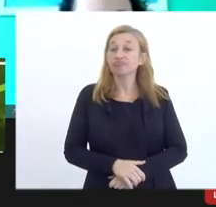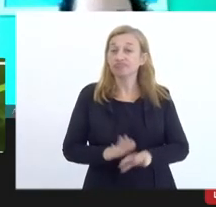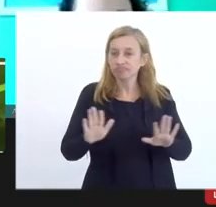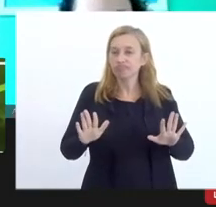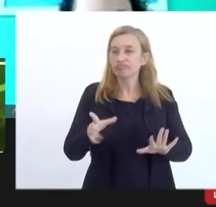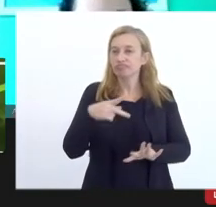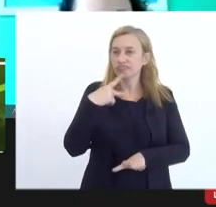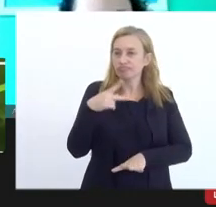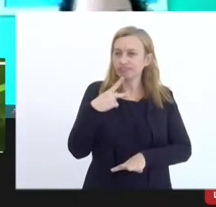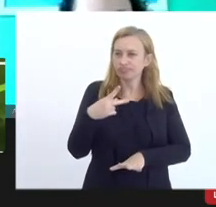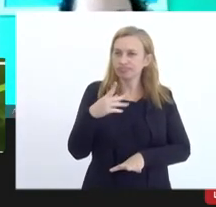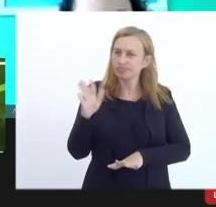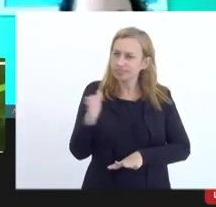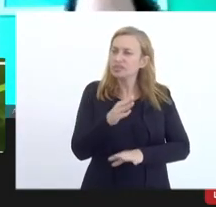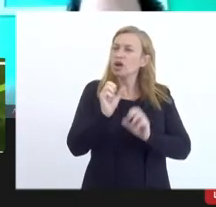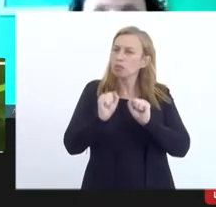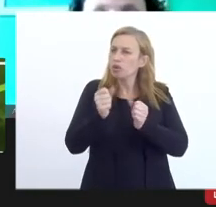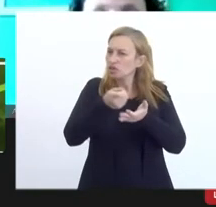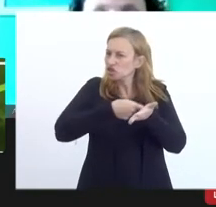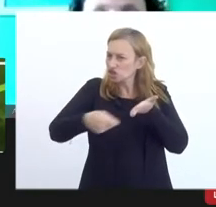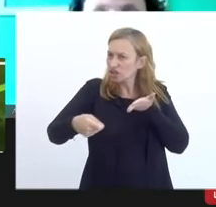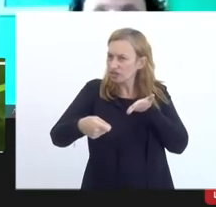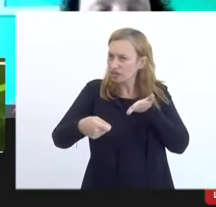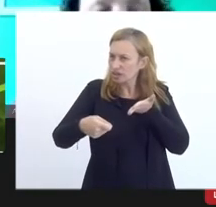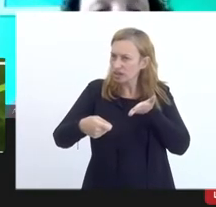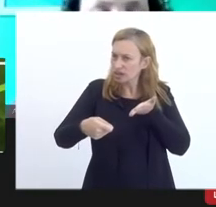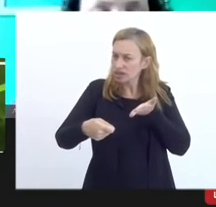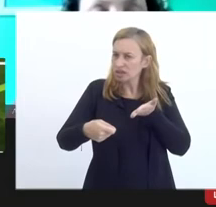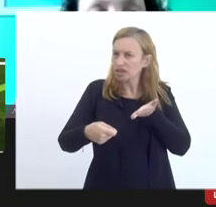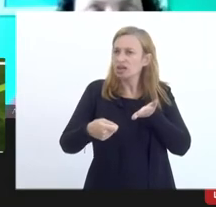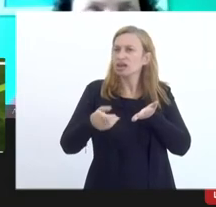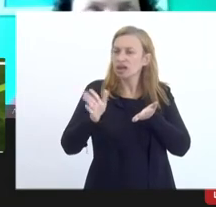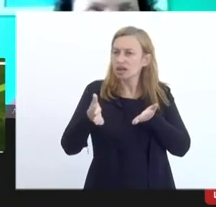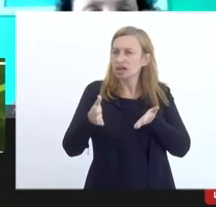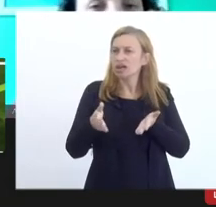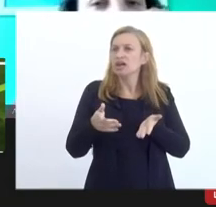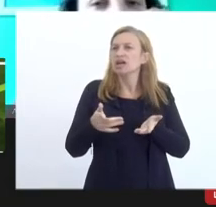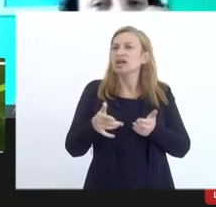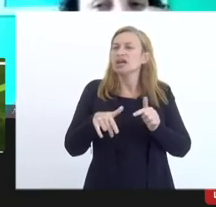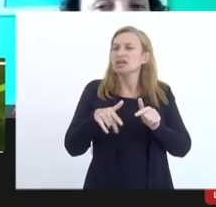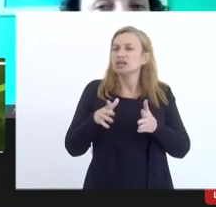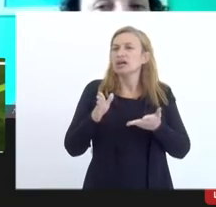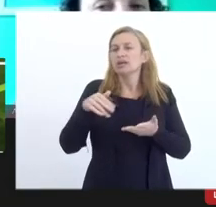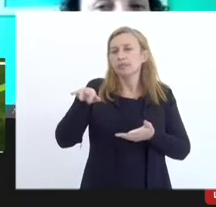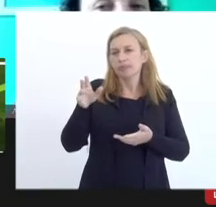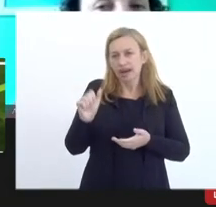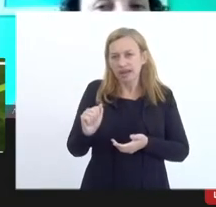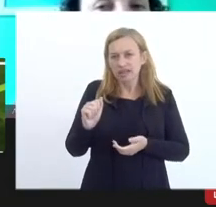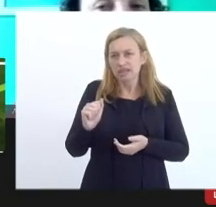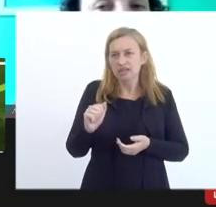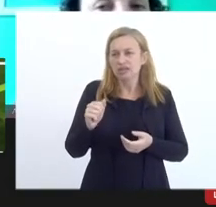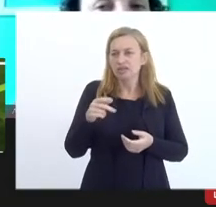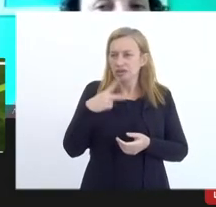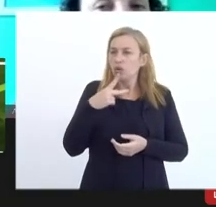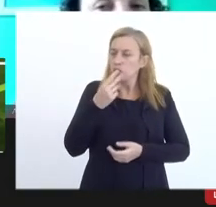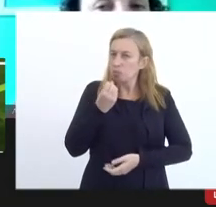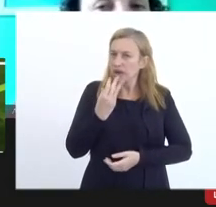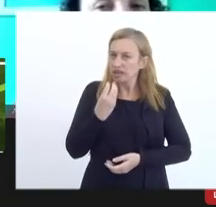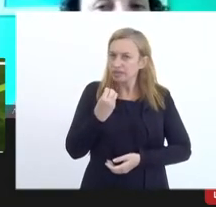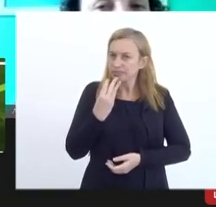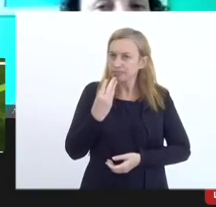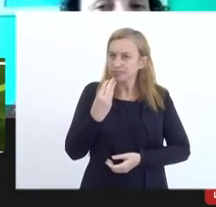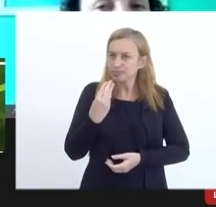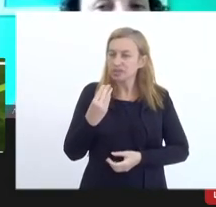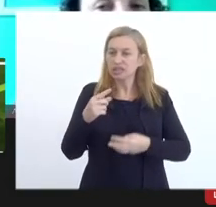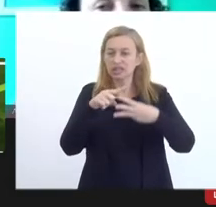mas a gente pode escrever a execução a Marcia fez uma distinção boa entre